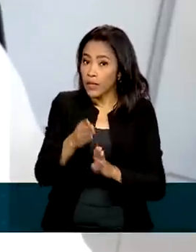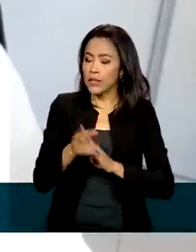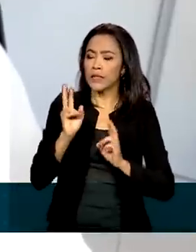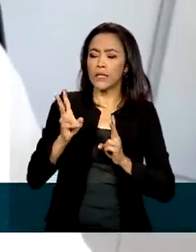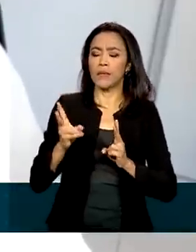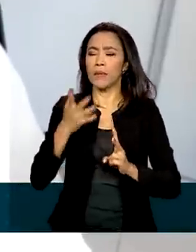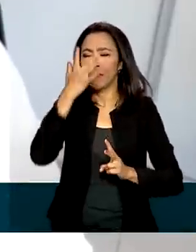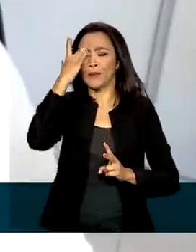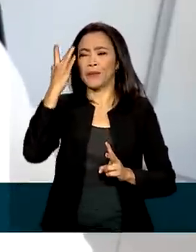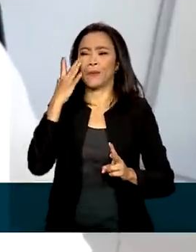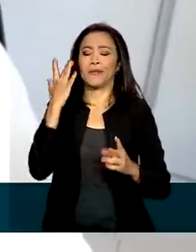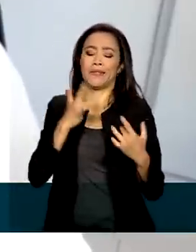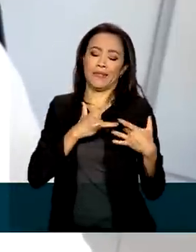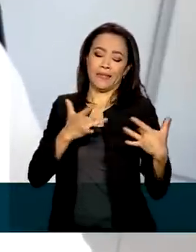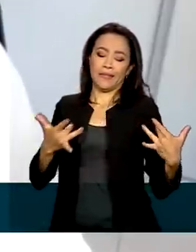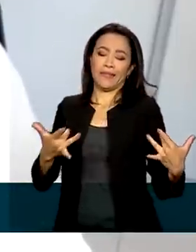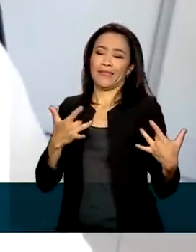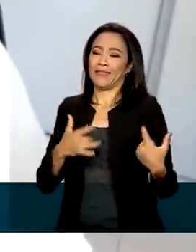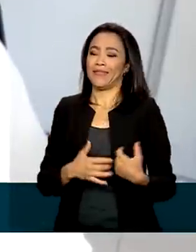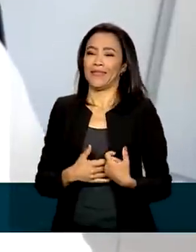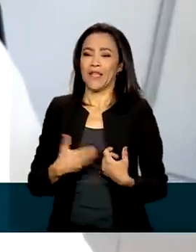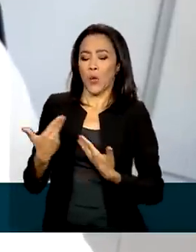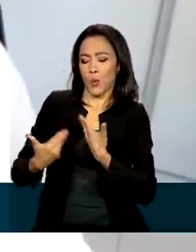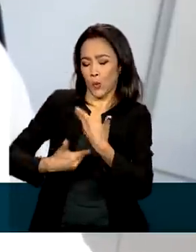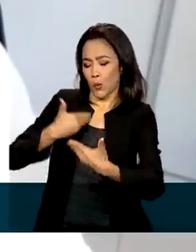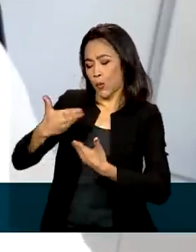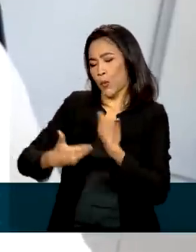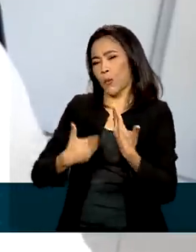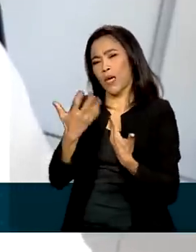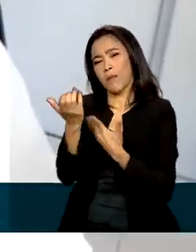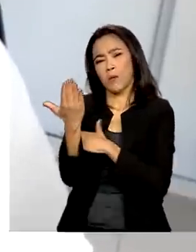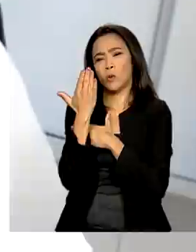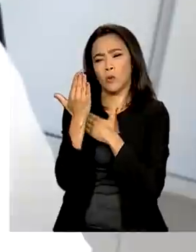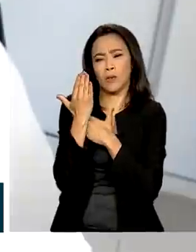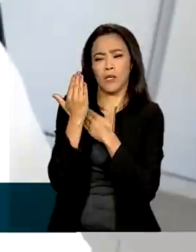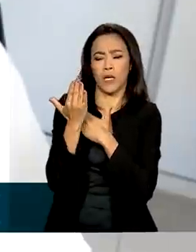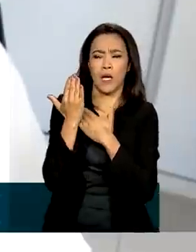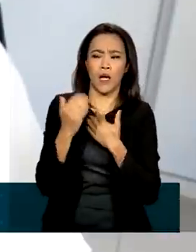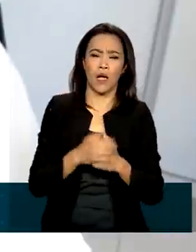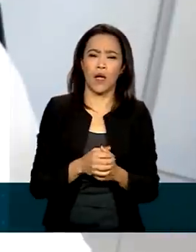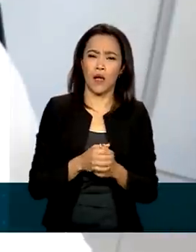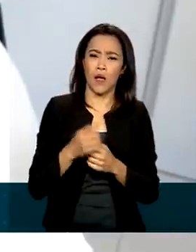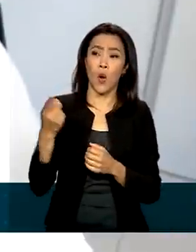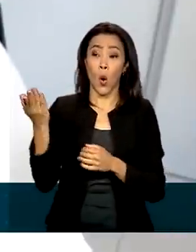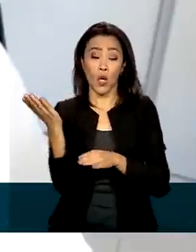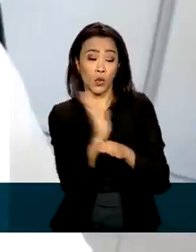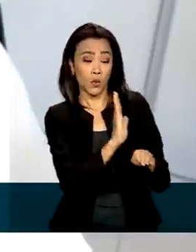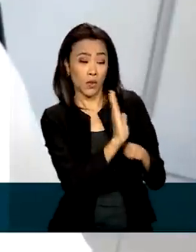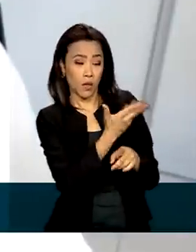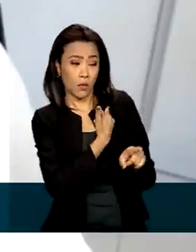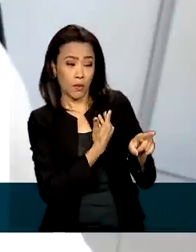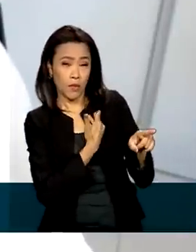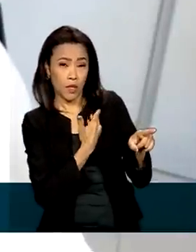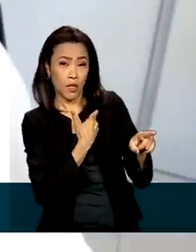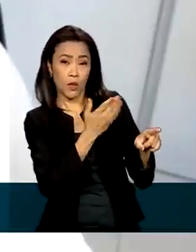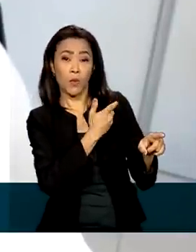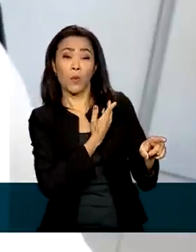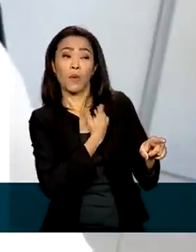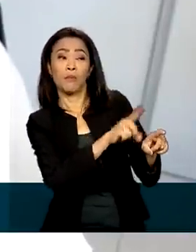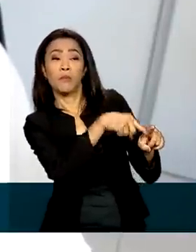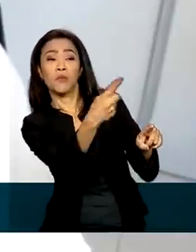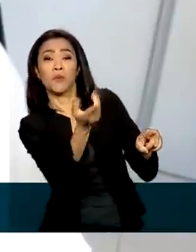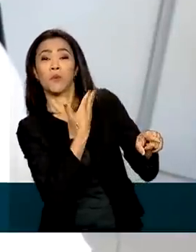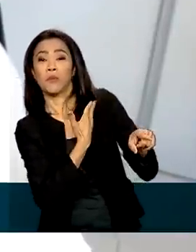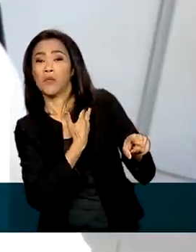generosas, de pessoas que querem te ajudar ou que querem ajudar um amigo, um amigo do amigo,